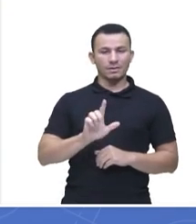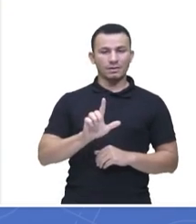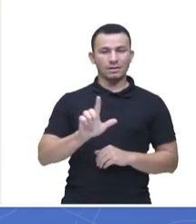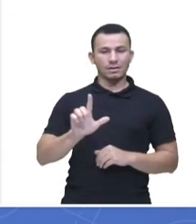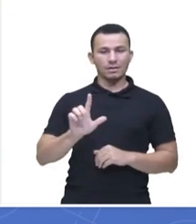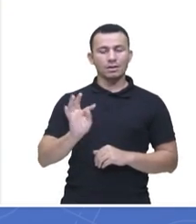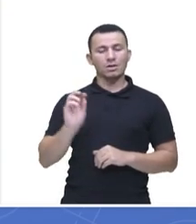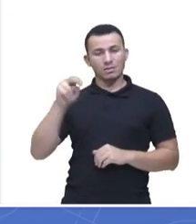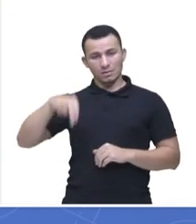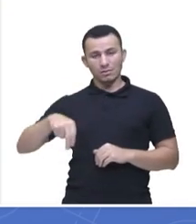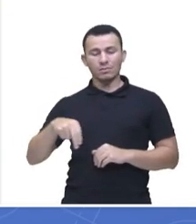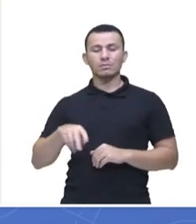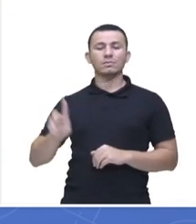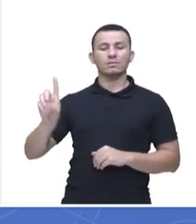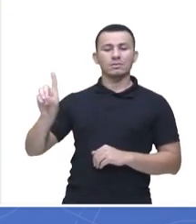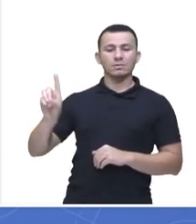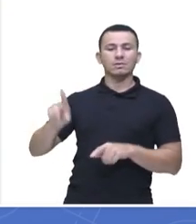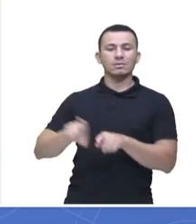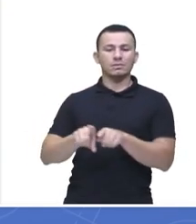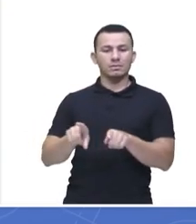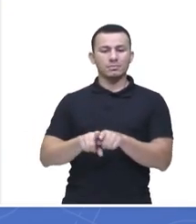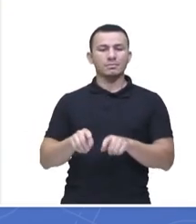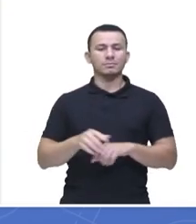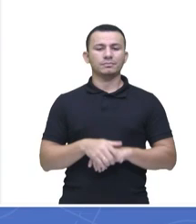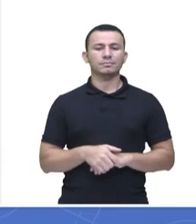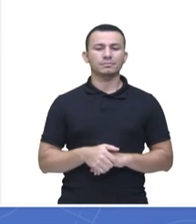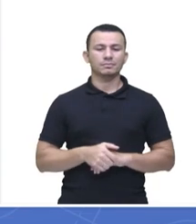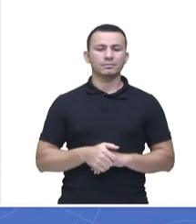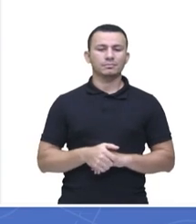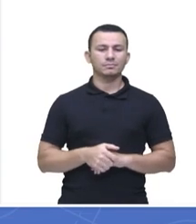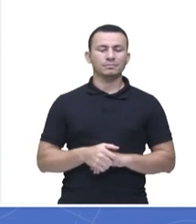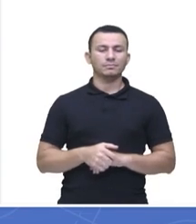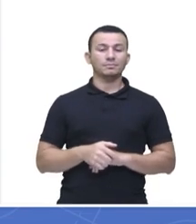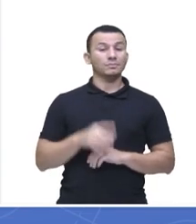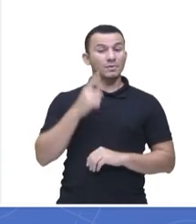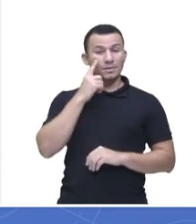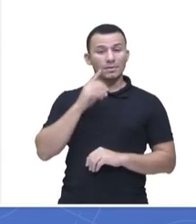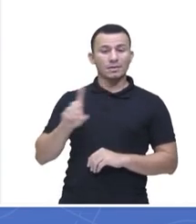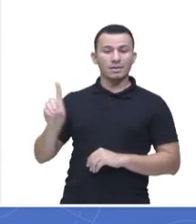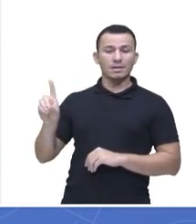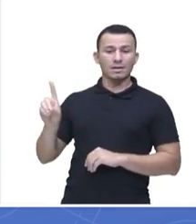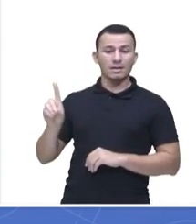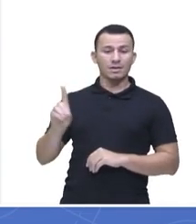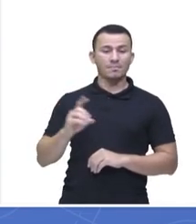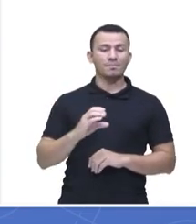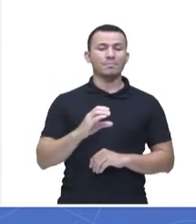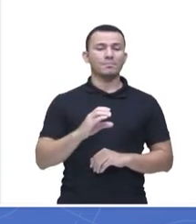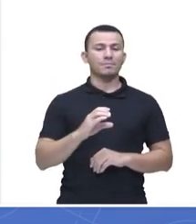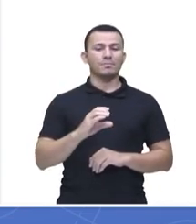disse que a letra D também, né? Deixa eu ver aqui, hum, tá dizendo que é um ciclano.